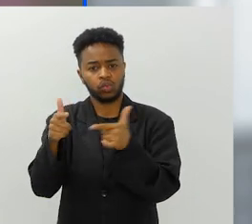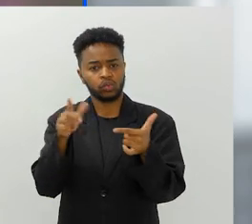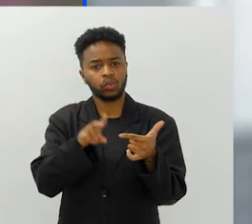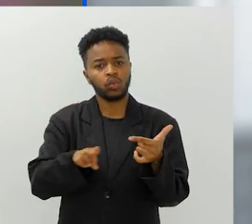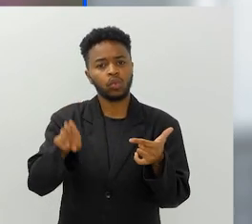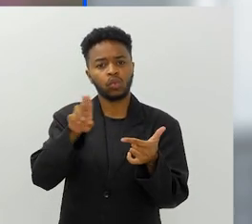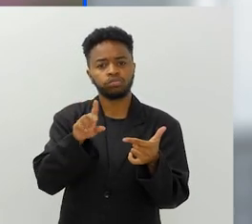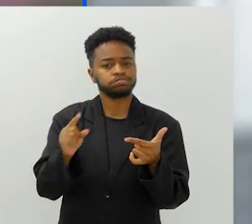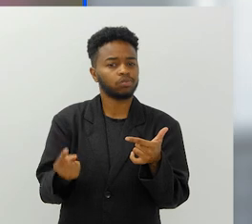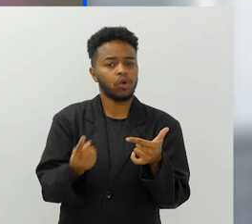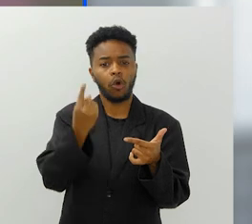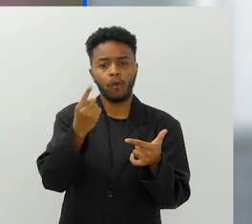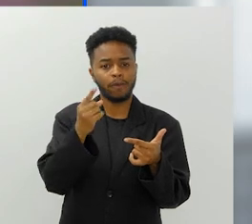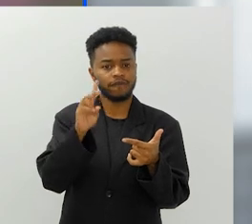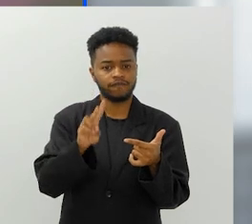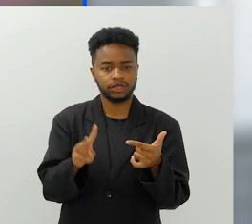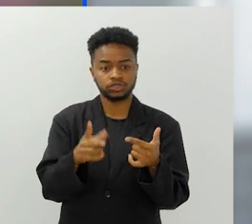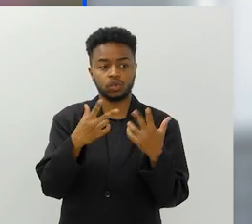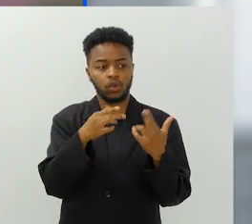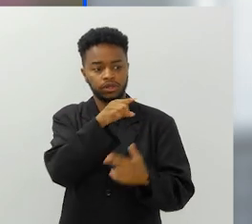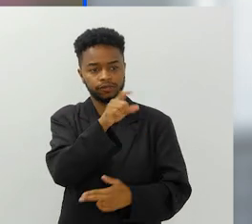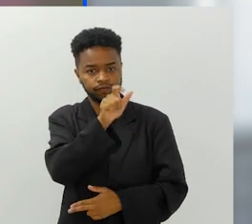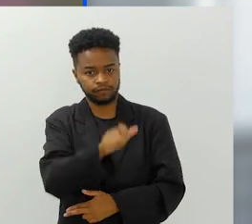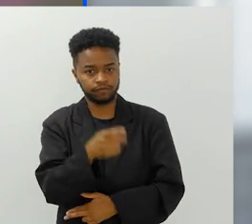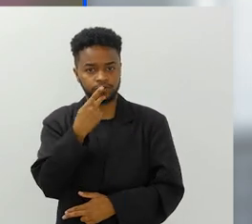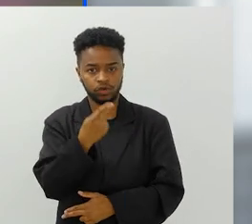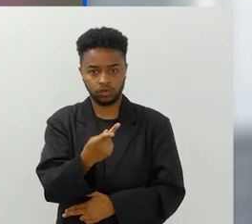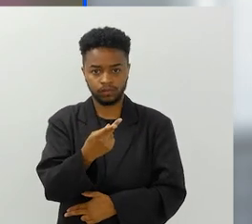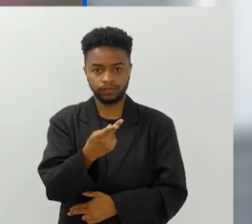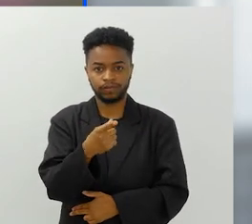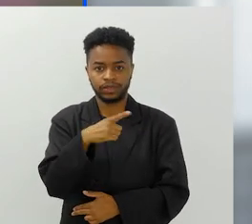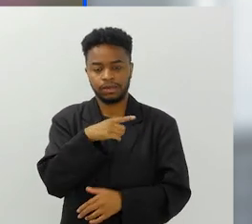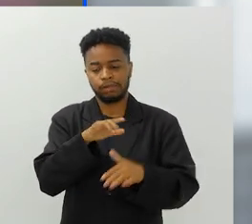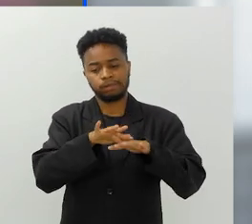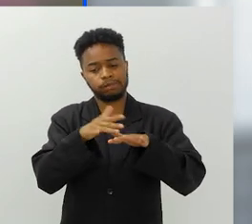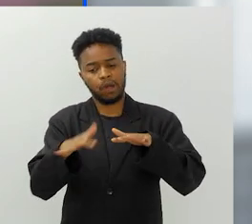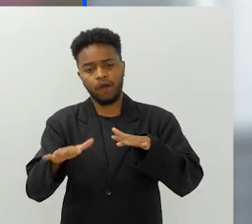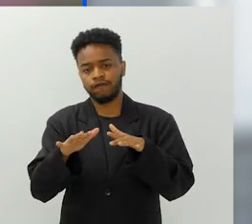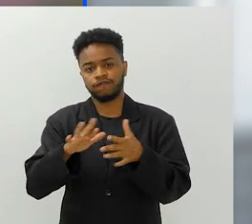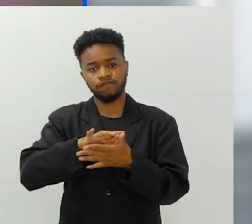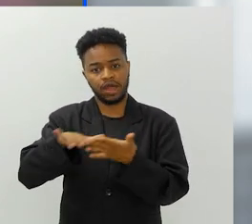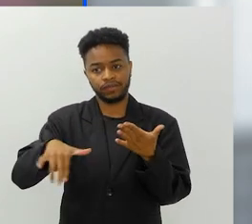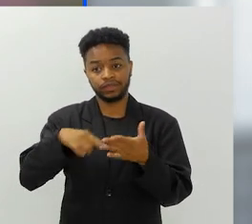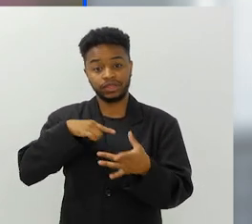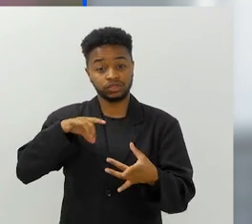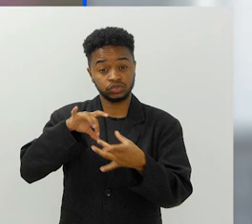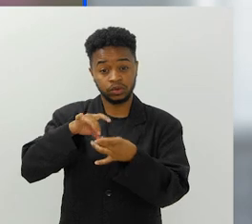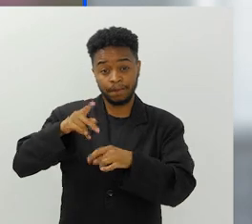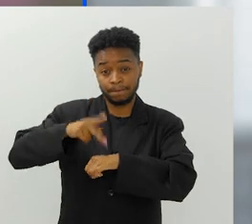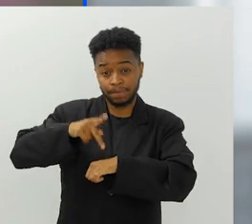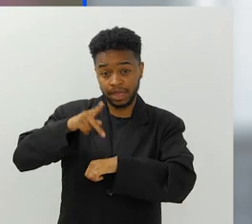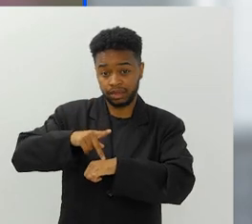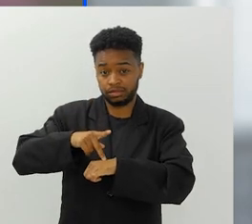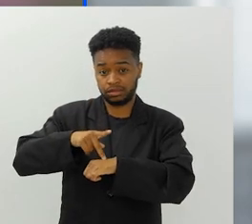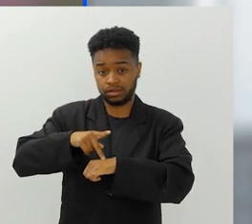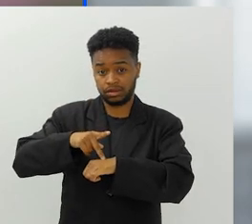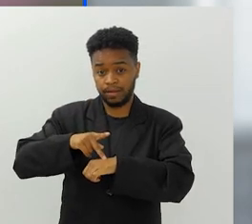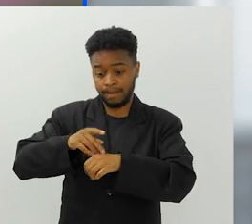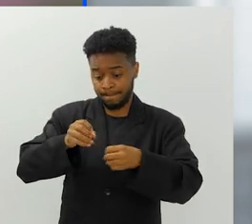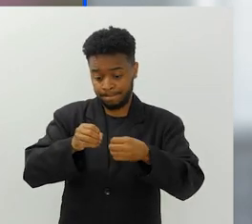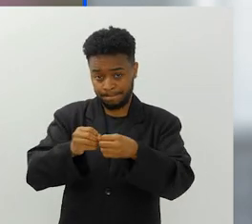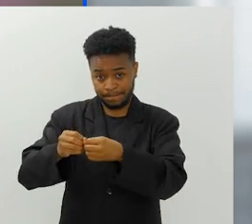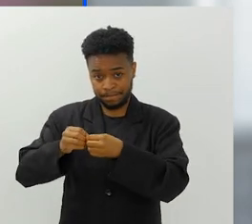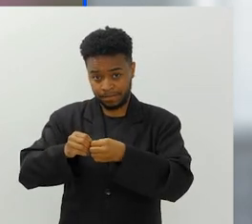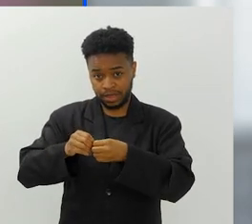plásticos de uso único, como a Nathalie citou, estavam concentrados. E nas rochas ao